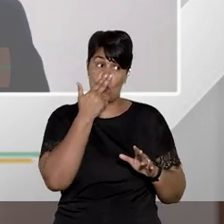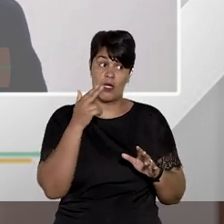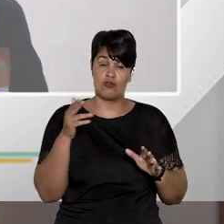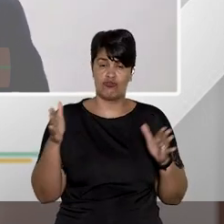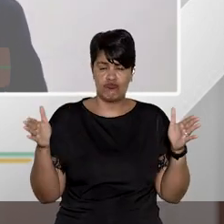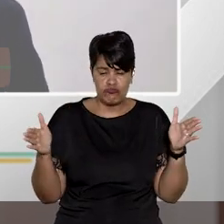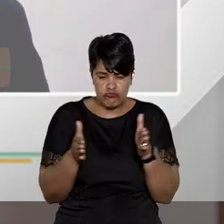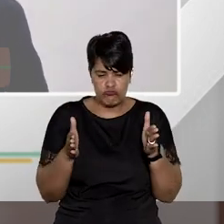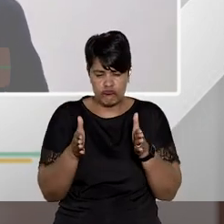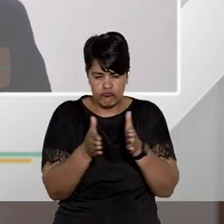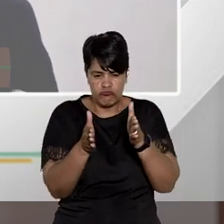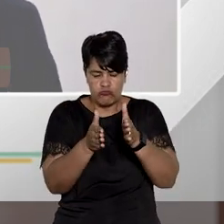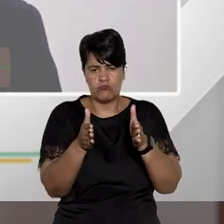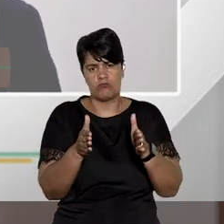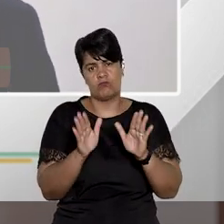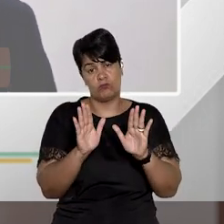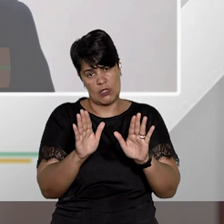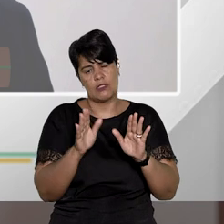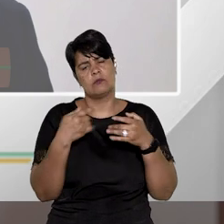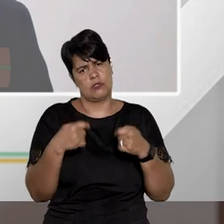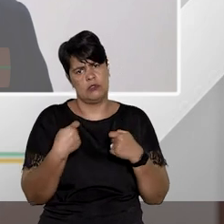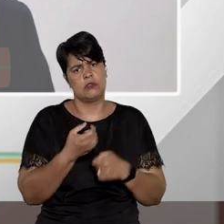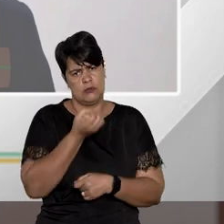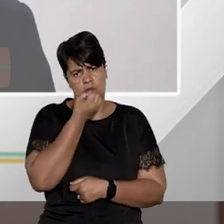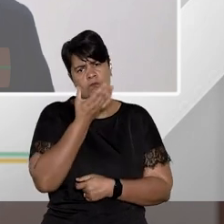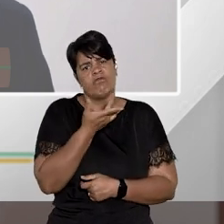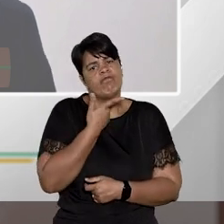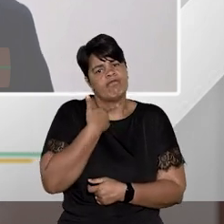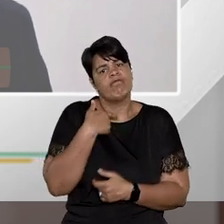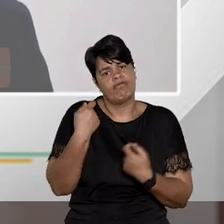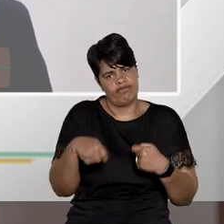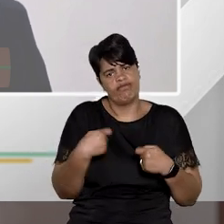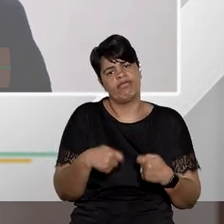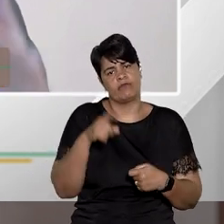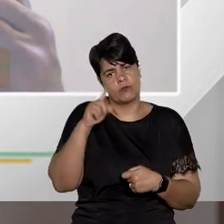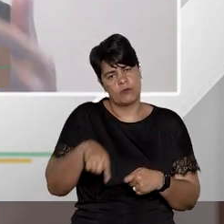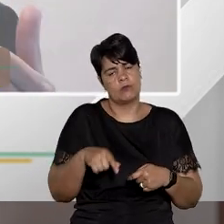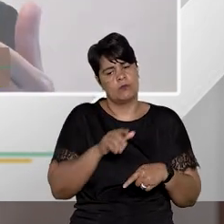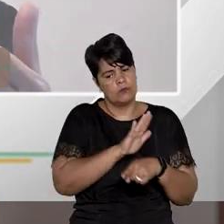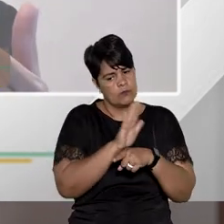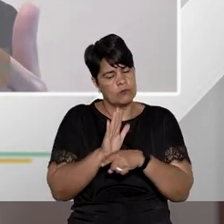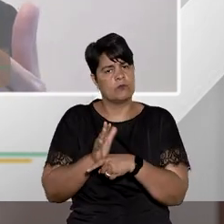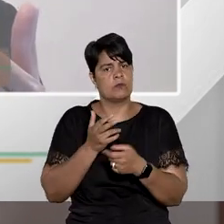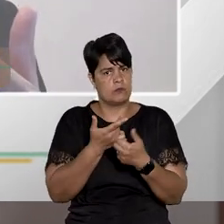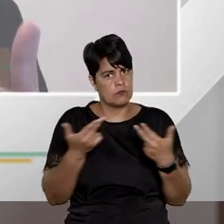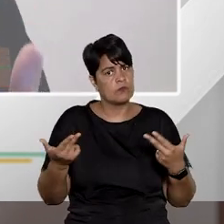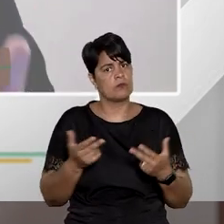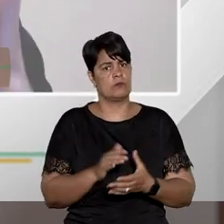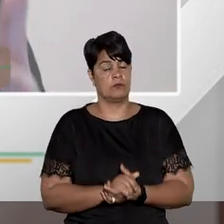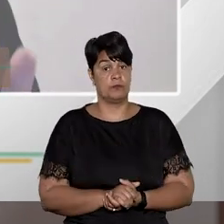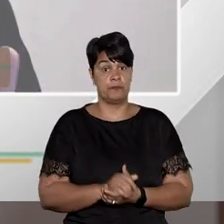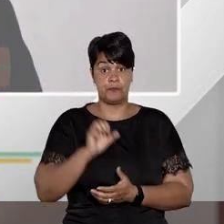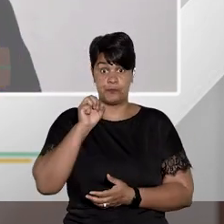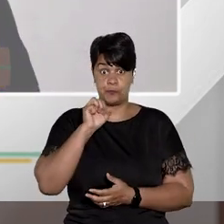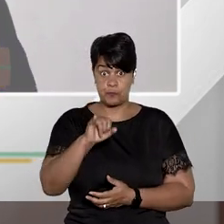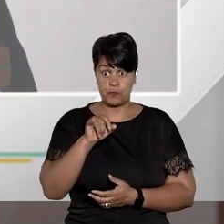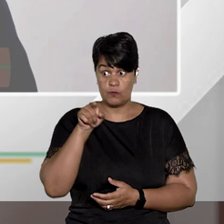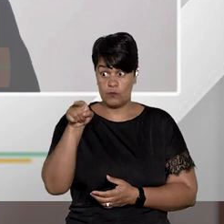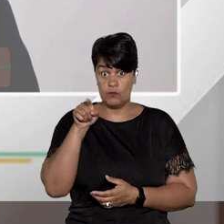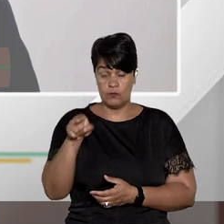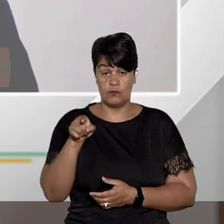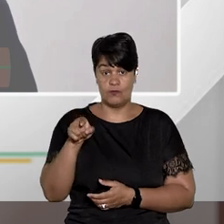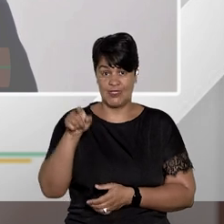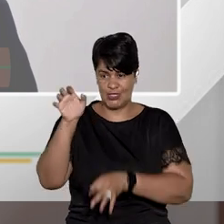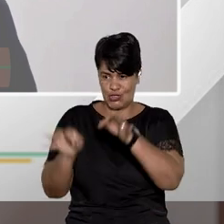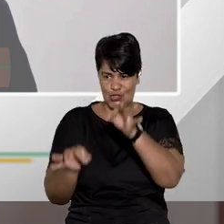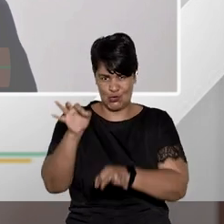mas um meio termo uma boa vontade também é necessário por parte dos julgadores se os julgadores tivessem